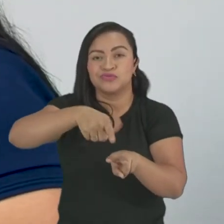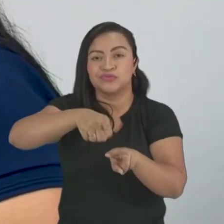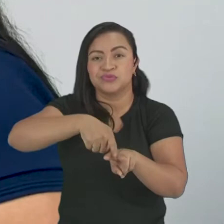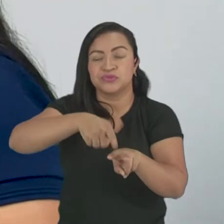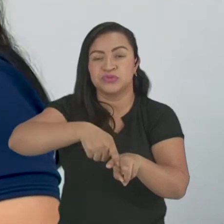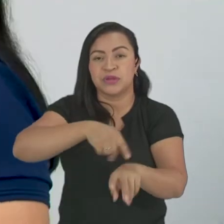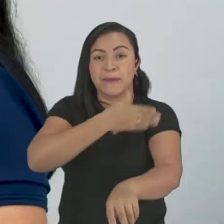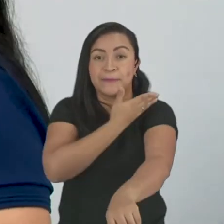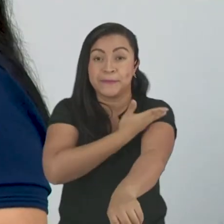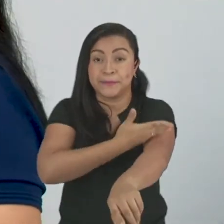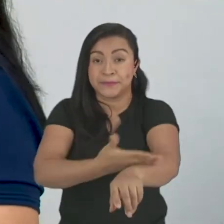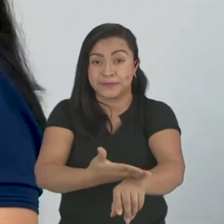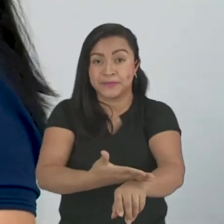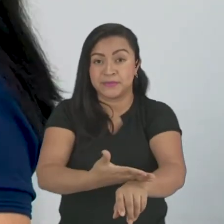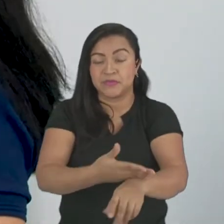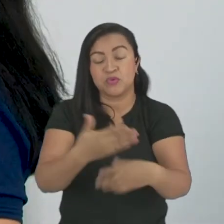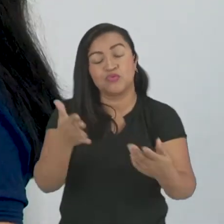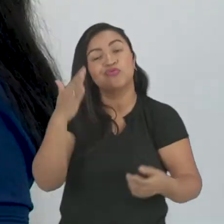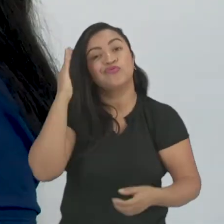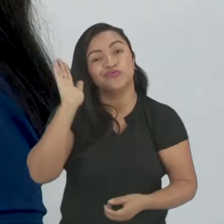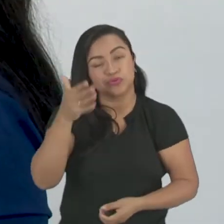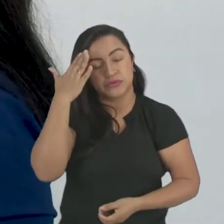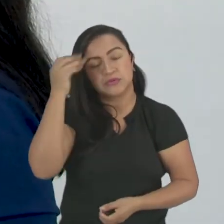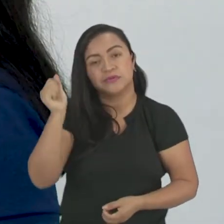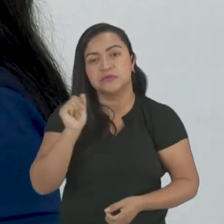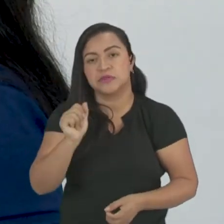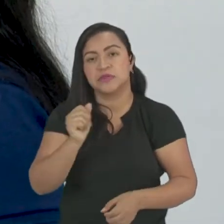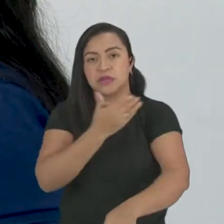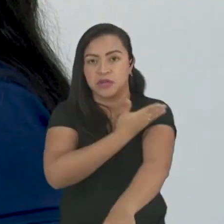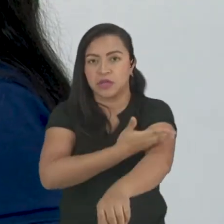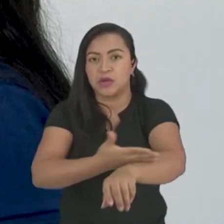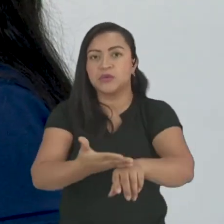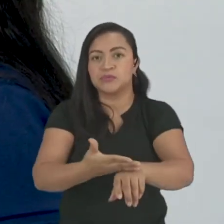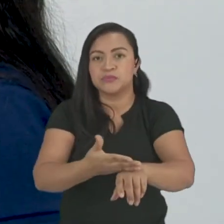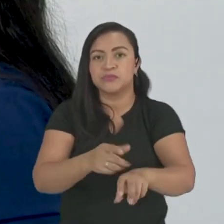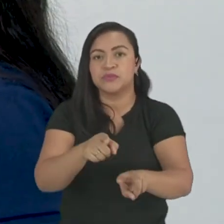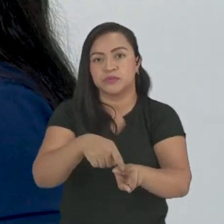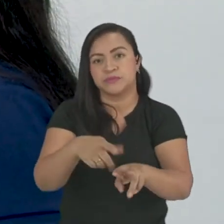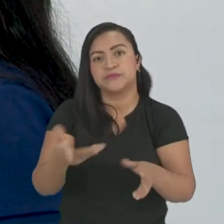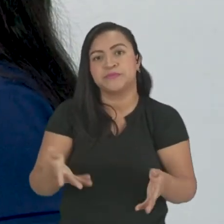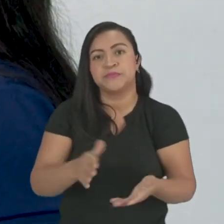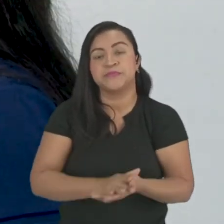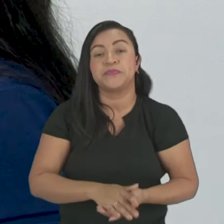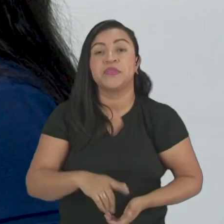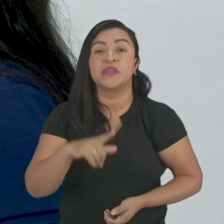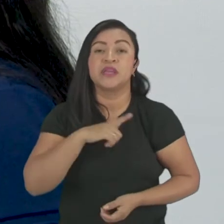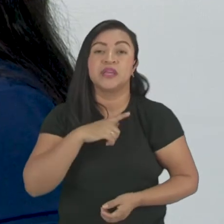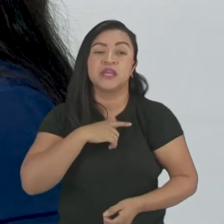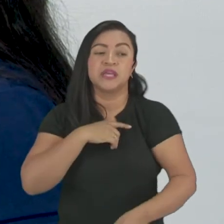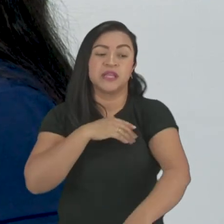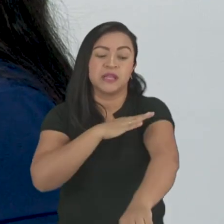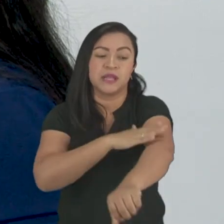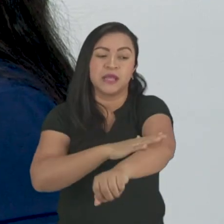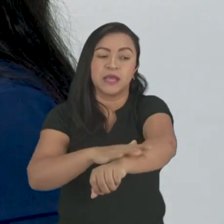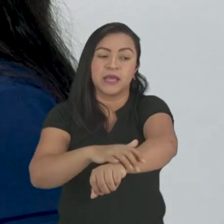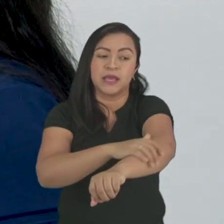que a sandália que a menina comprou é branca. Olha outro exemplo. Dois, que tem a pele clara.